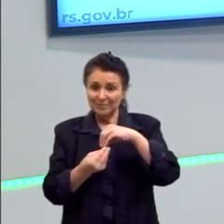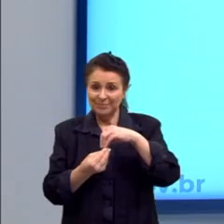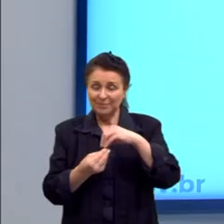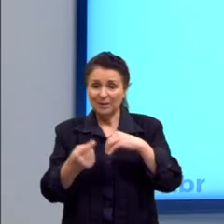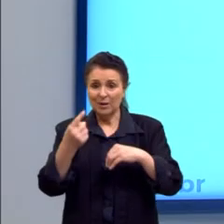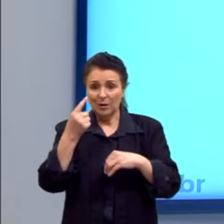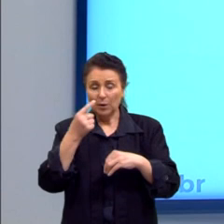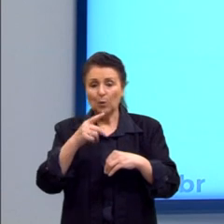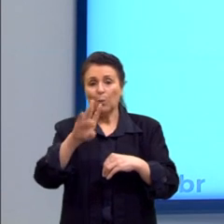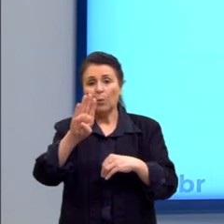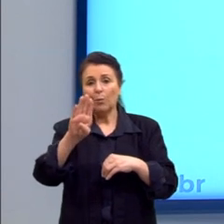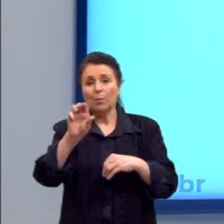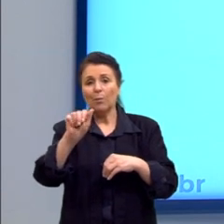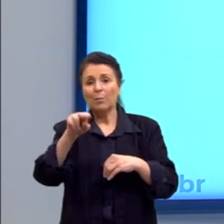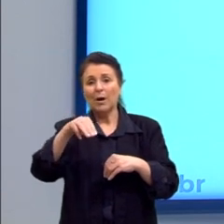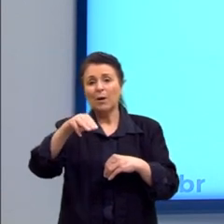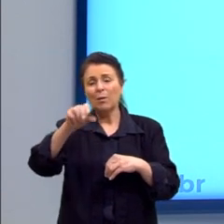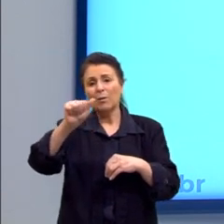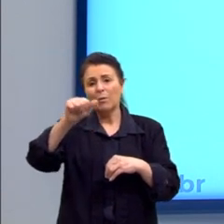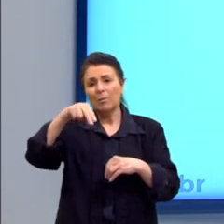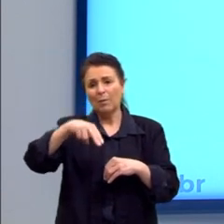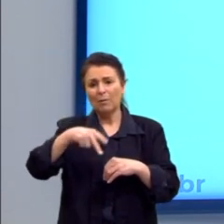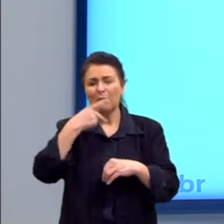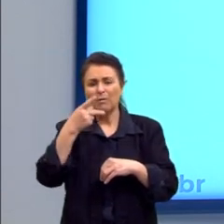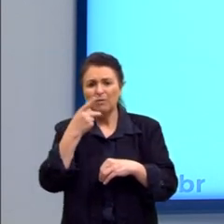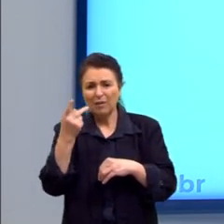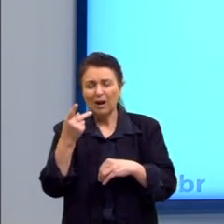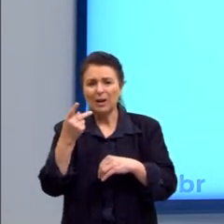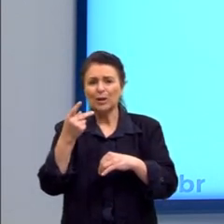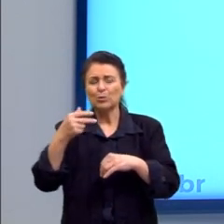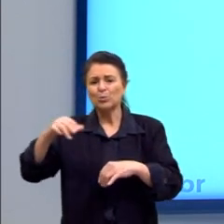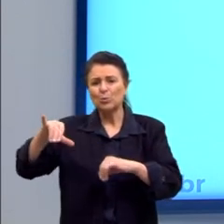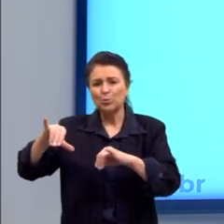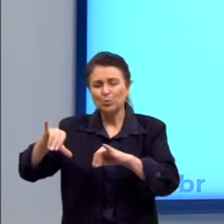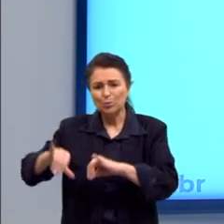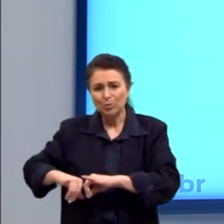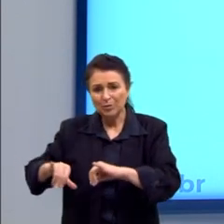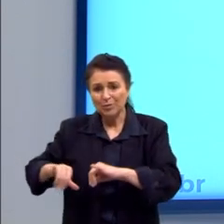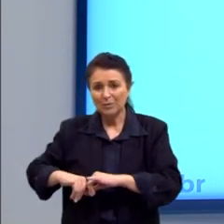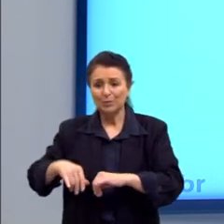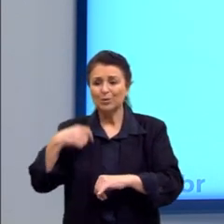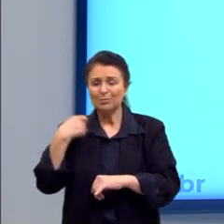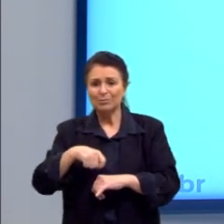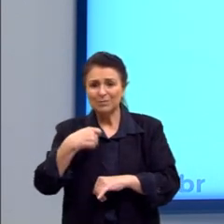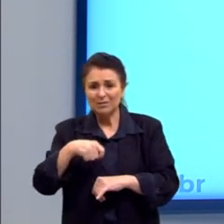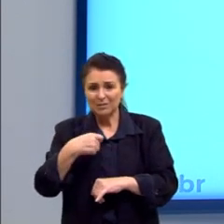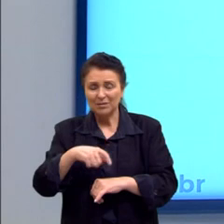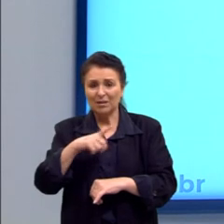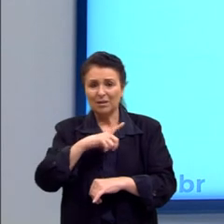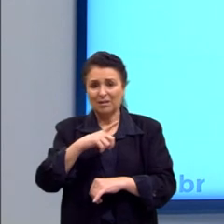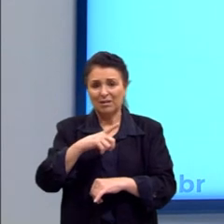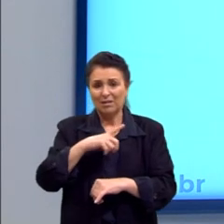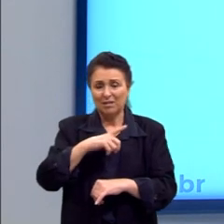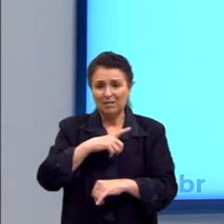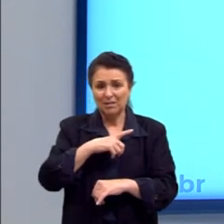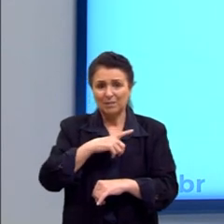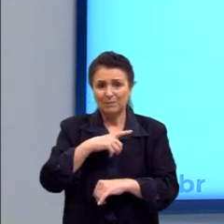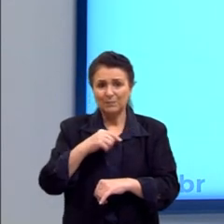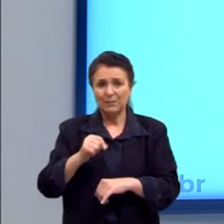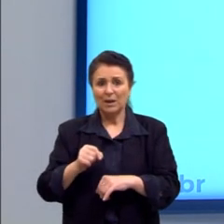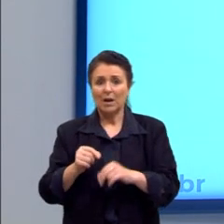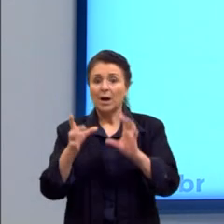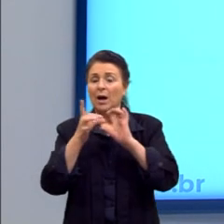o Bauman fala, então, nessas questões do sacrifício, ou muitos sacrifícios que são necessários, enfim, em relação à